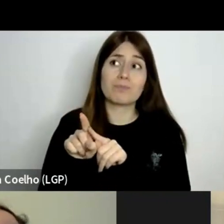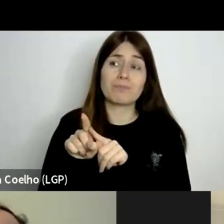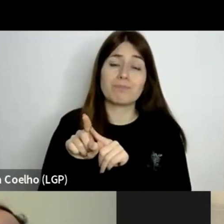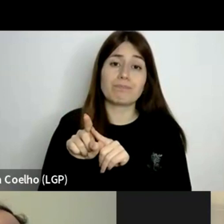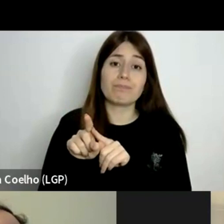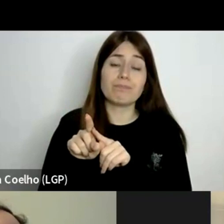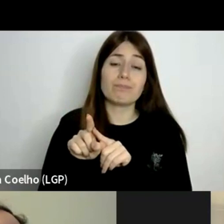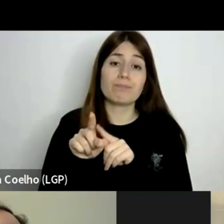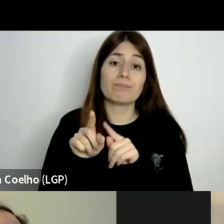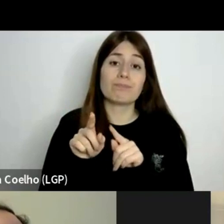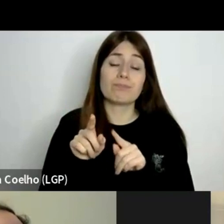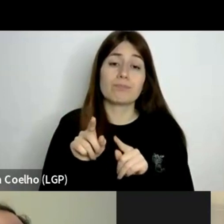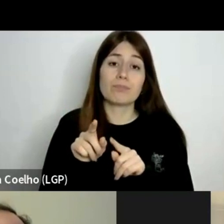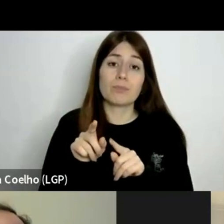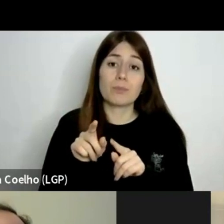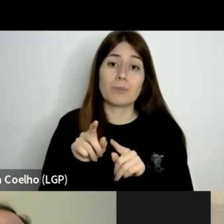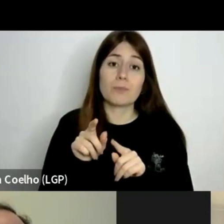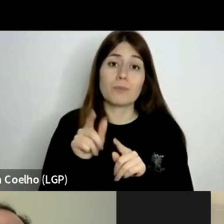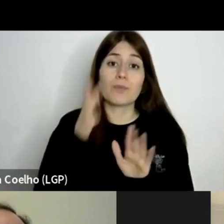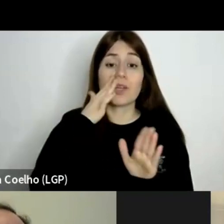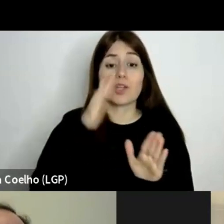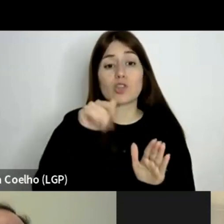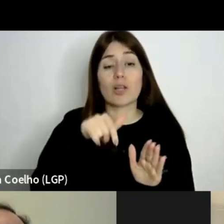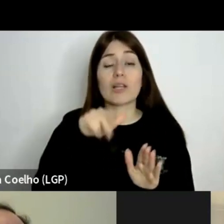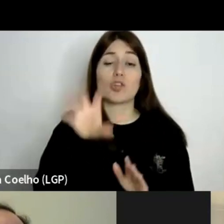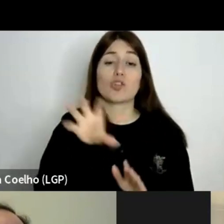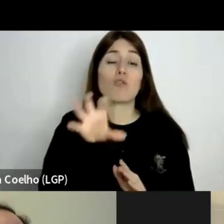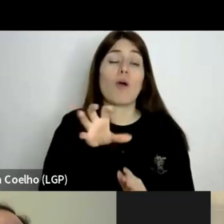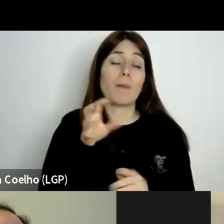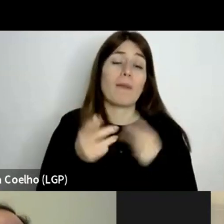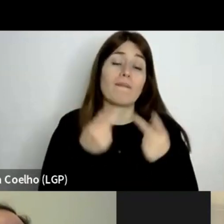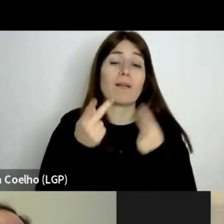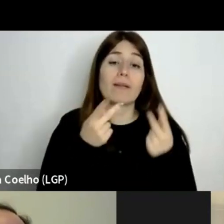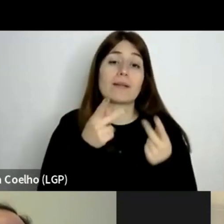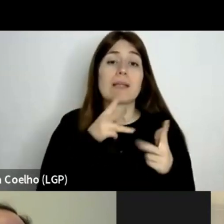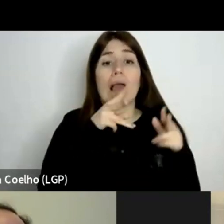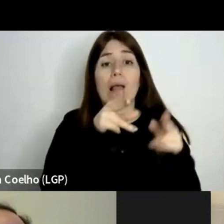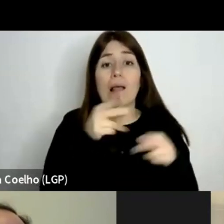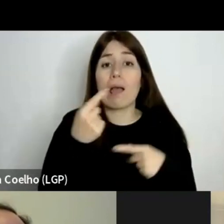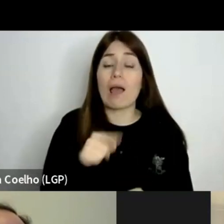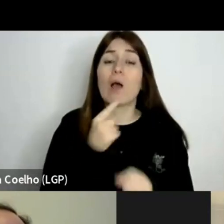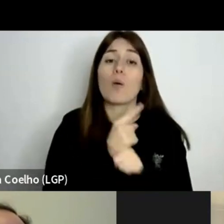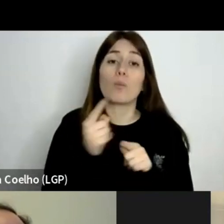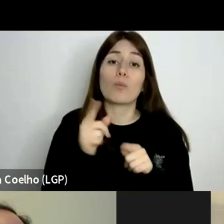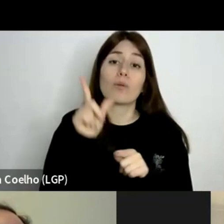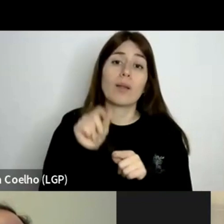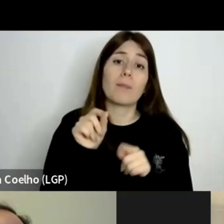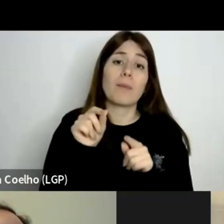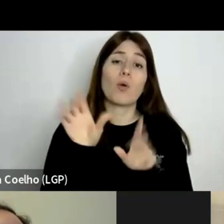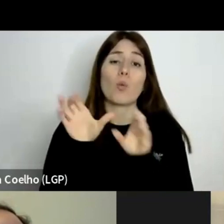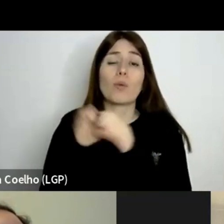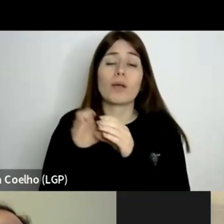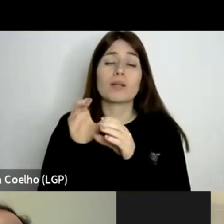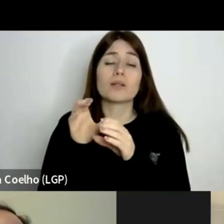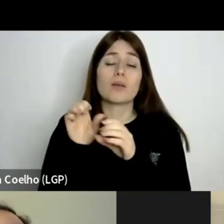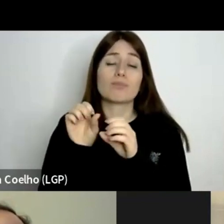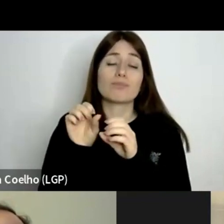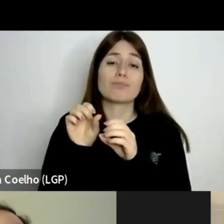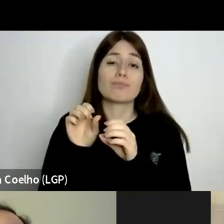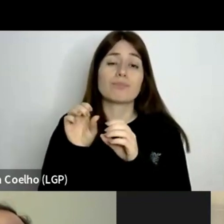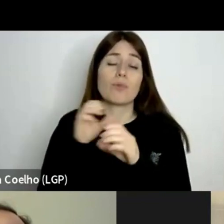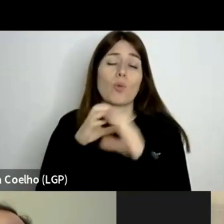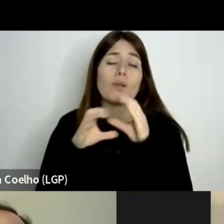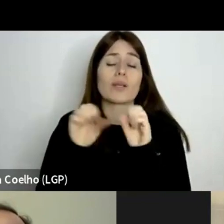acriticamente nestas formas de avaliação. E a verdade é que os meios de comunicação social têm dado uma grande visibilidade sempre